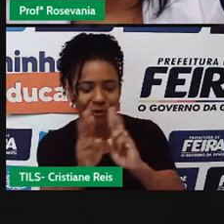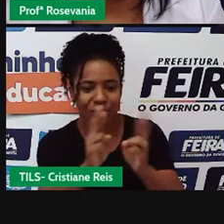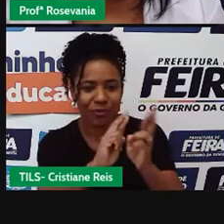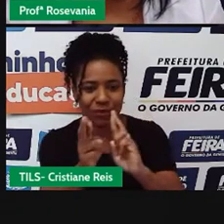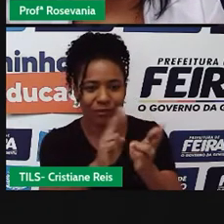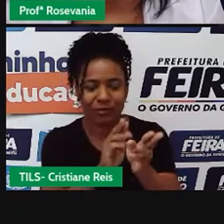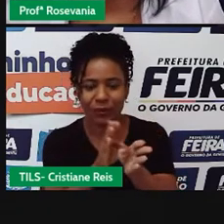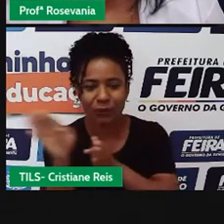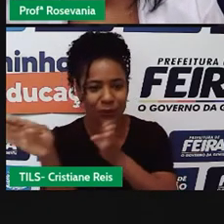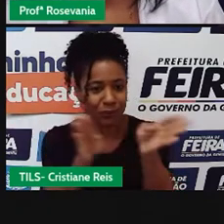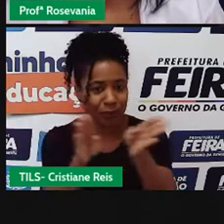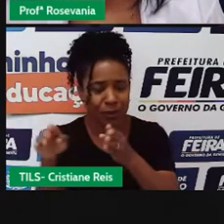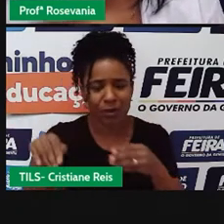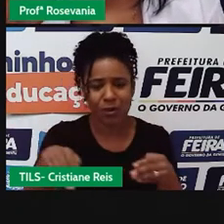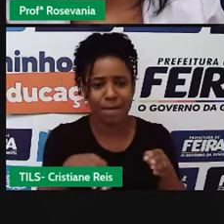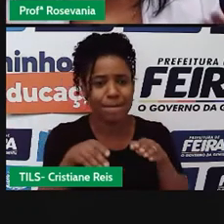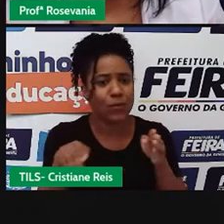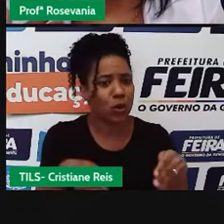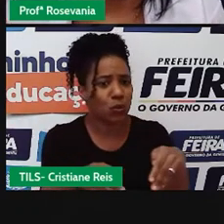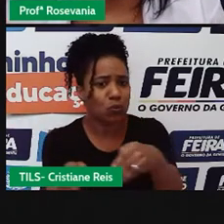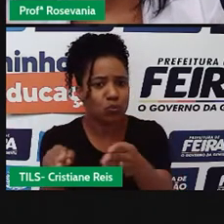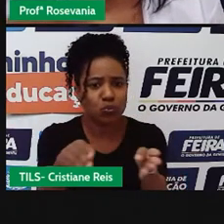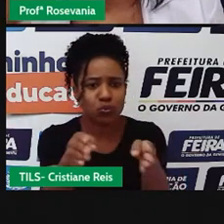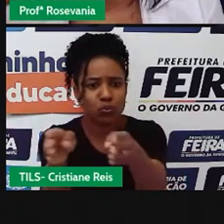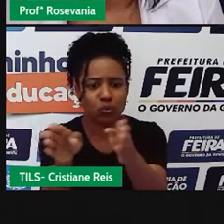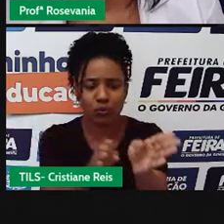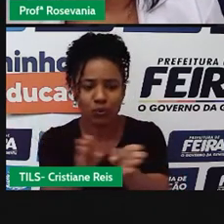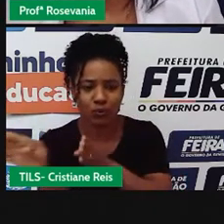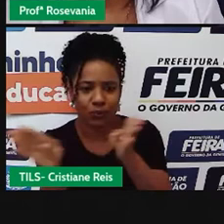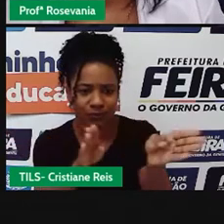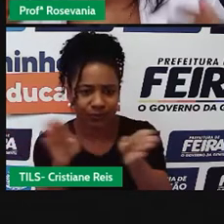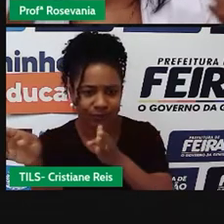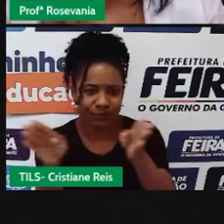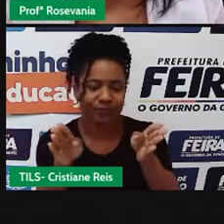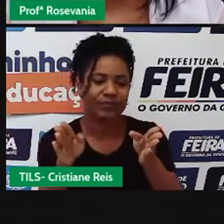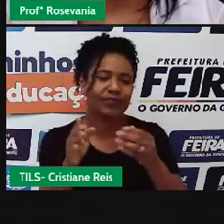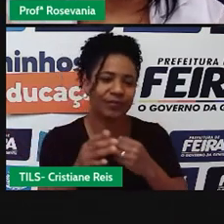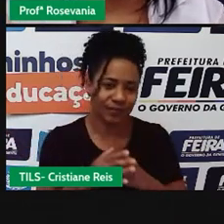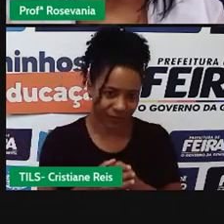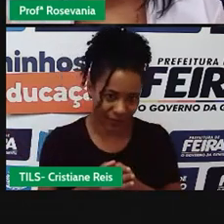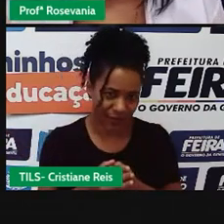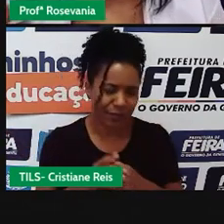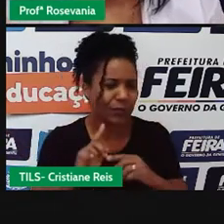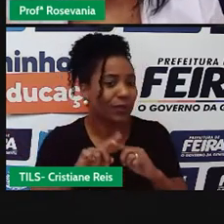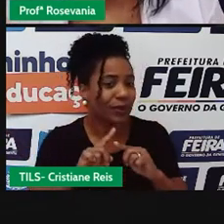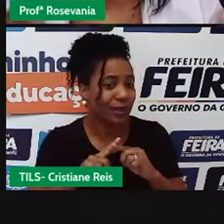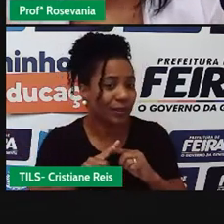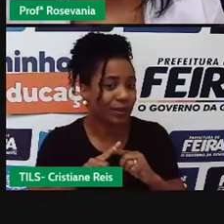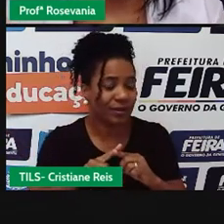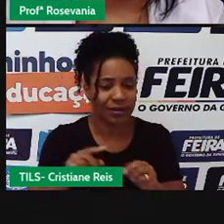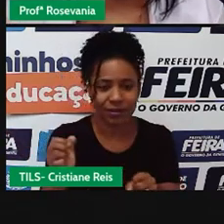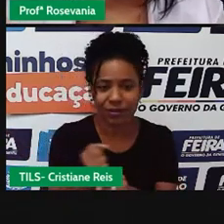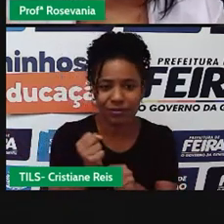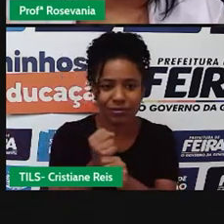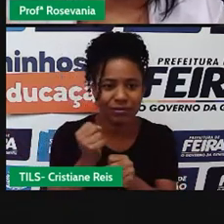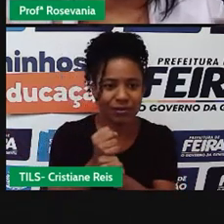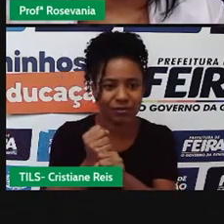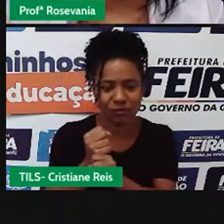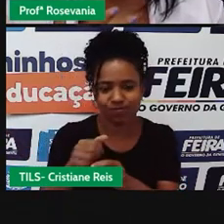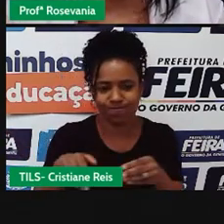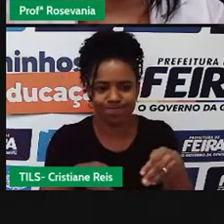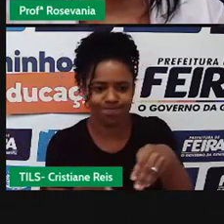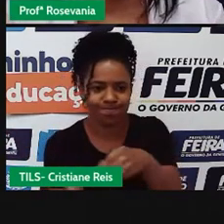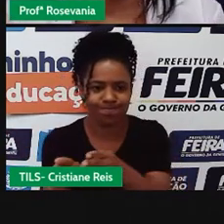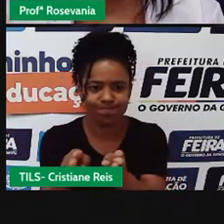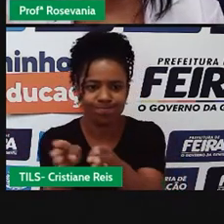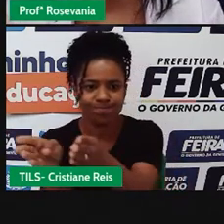abriram-se estradas. Por que que, né, a gente fez isso? Porque, de qualquer forma, abrir estrada é muito mais fácil do que você